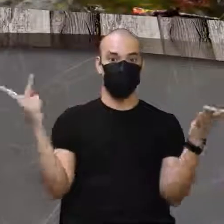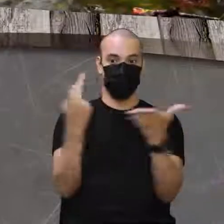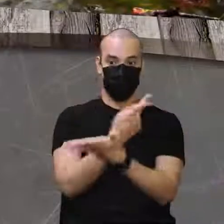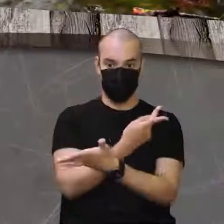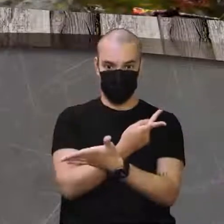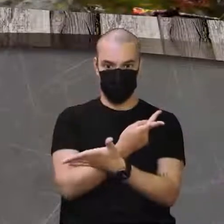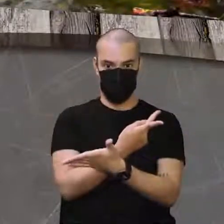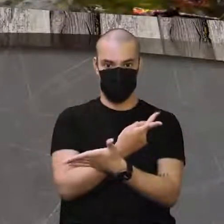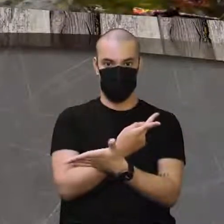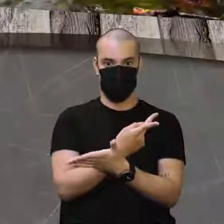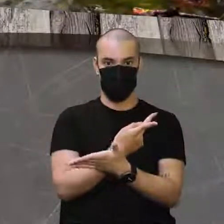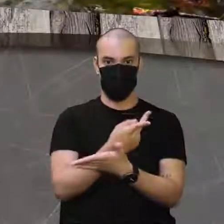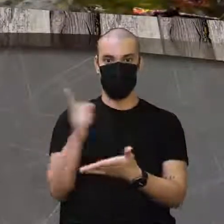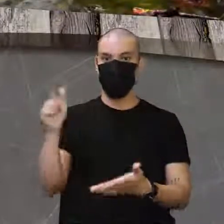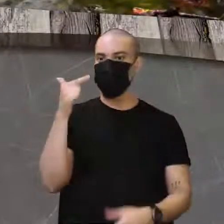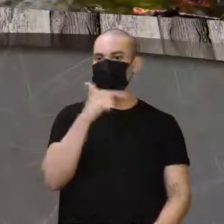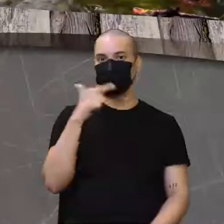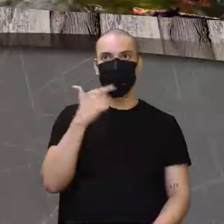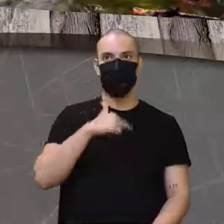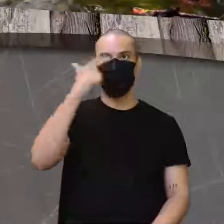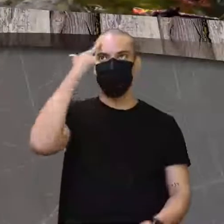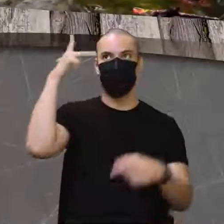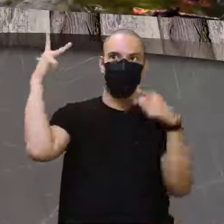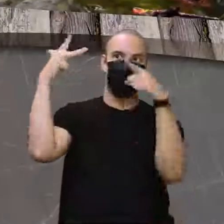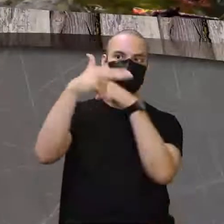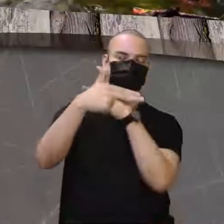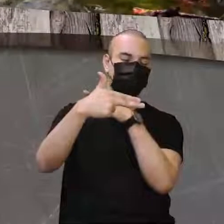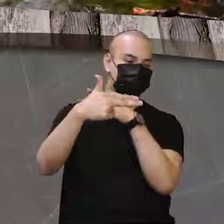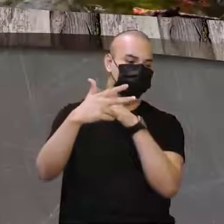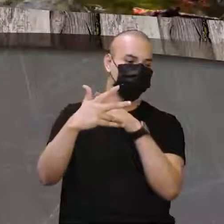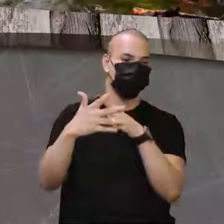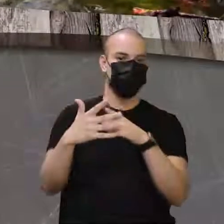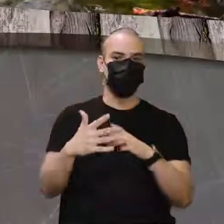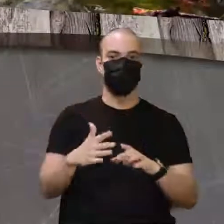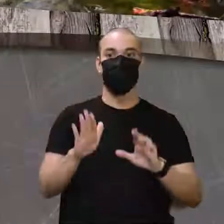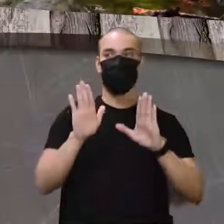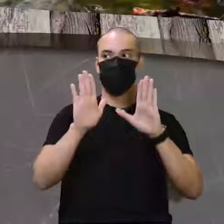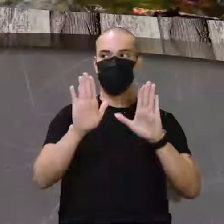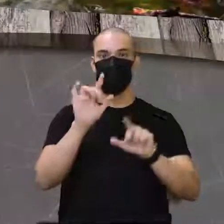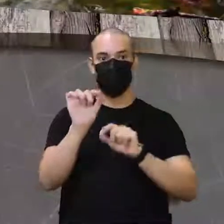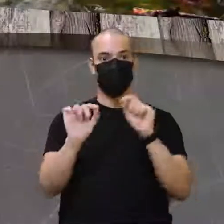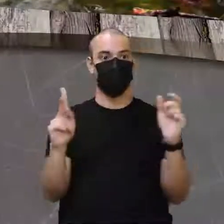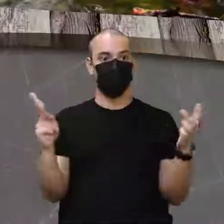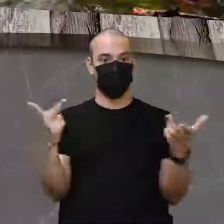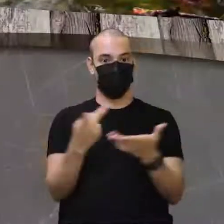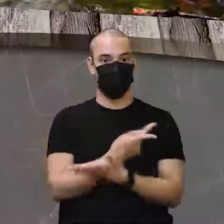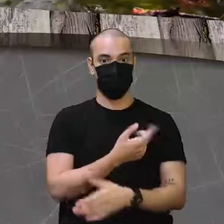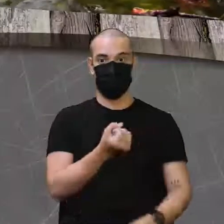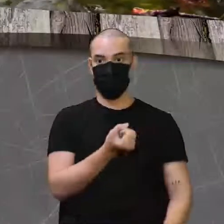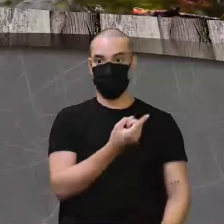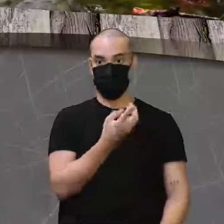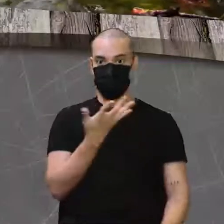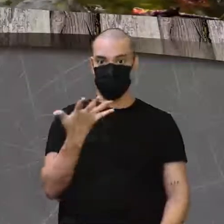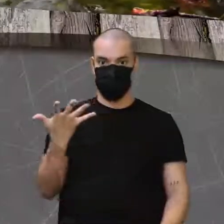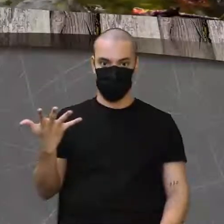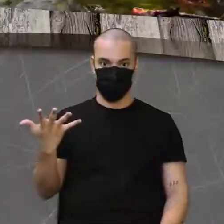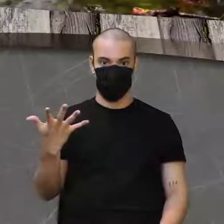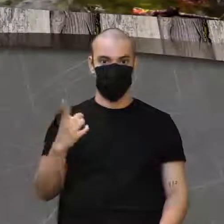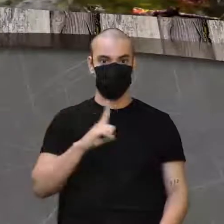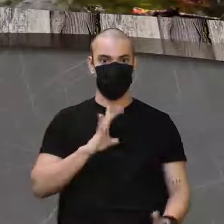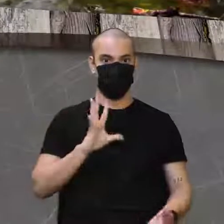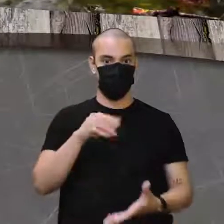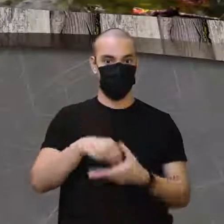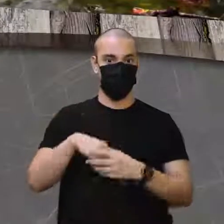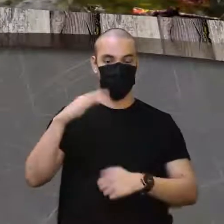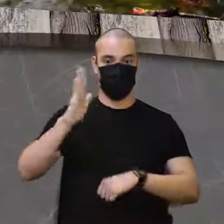É, ó, o que eu tirei, ó, tirou a minha concentração. E aí, essa quantidade de sêmen que eu produzo é